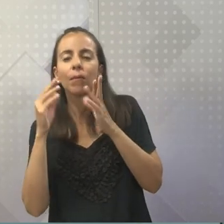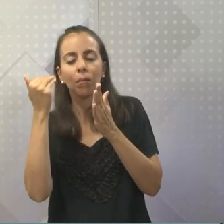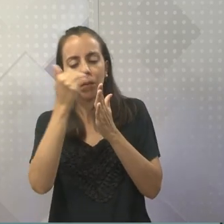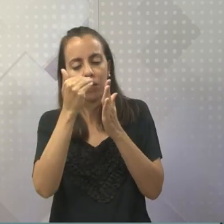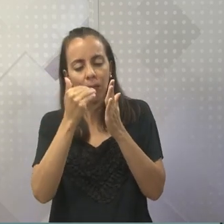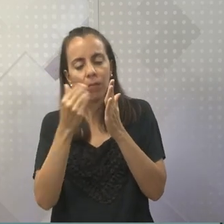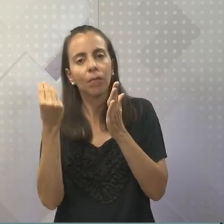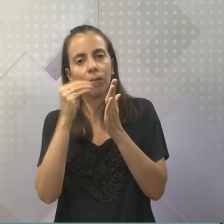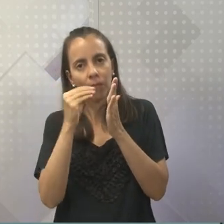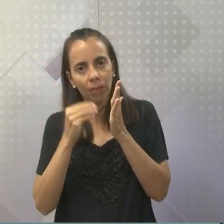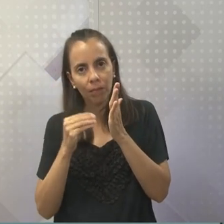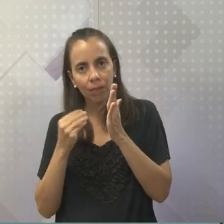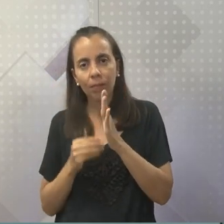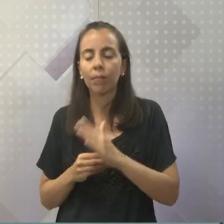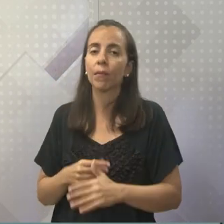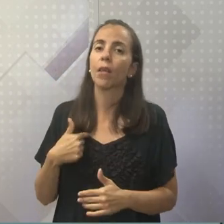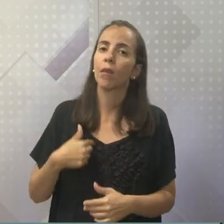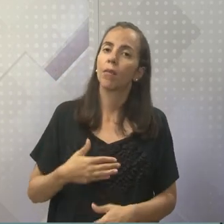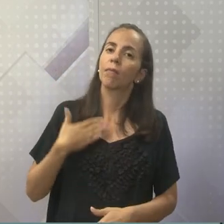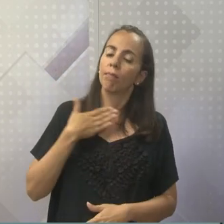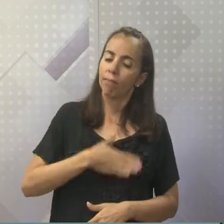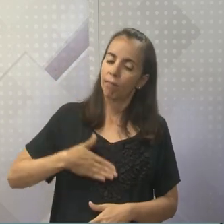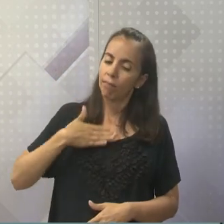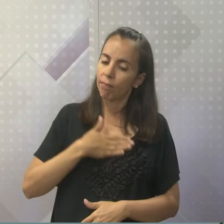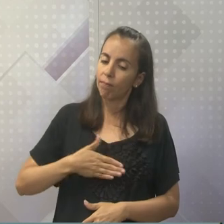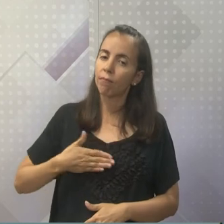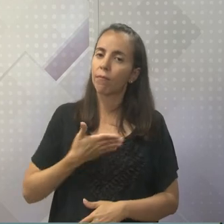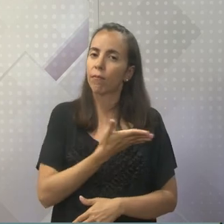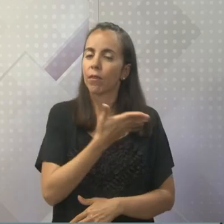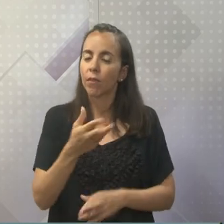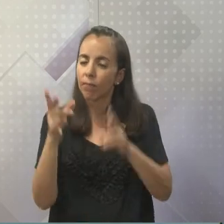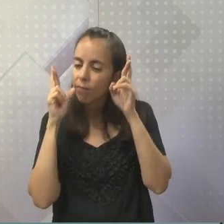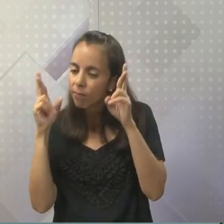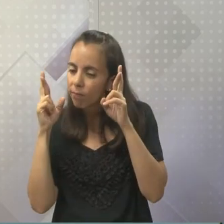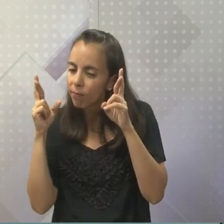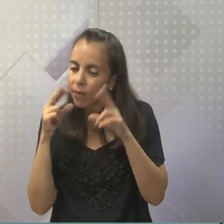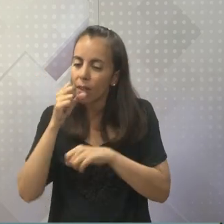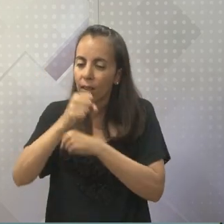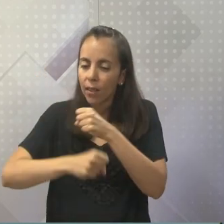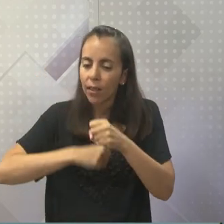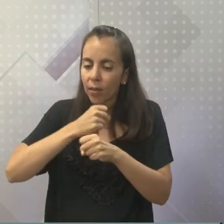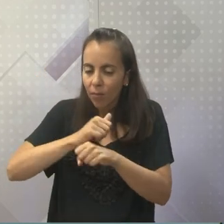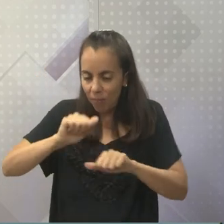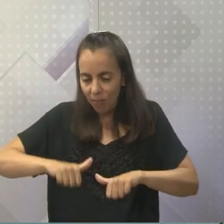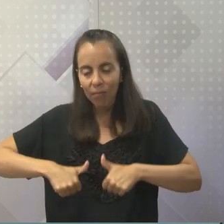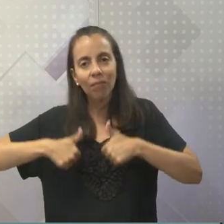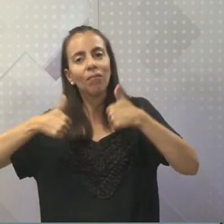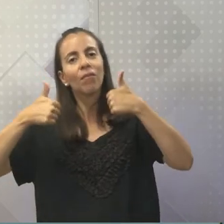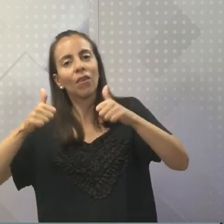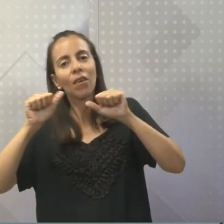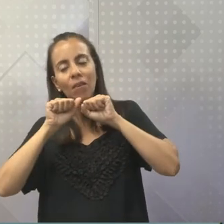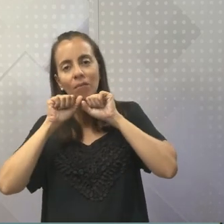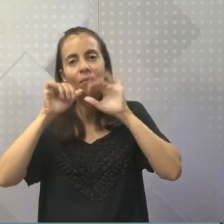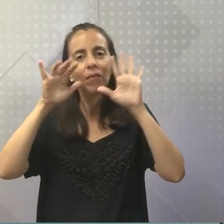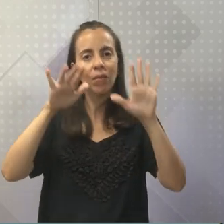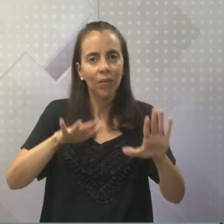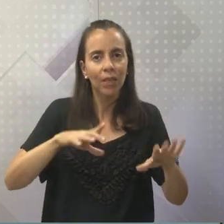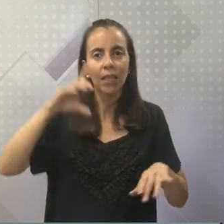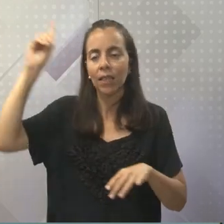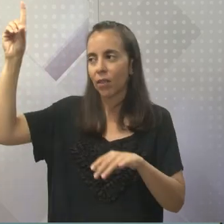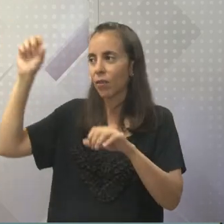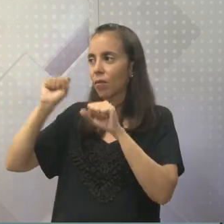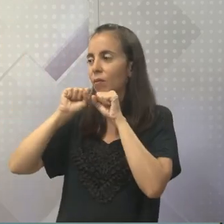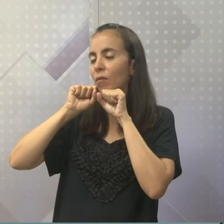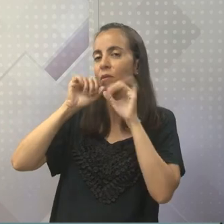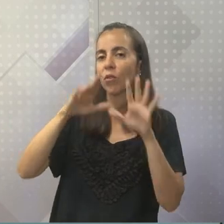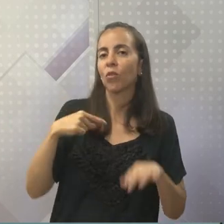é que seja um ano muito abençoado. Foi um ano difícil para a gente, né? Mas, se estamos vivos, Deus nos permite uma nova